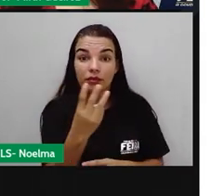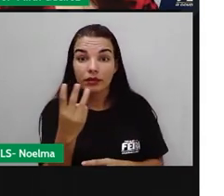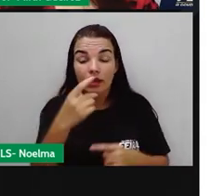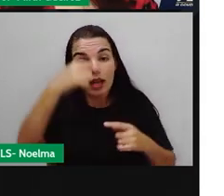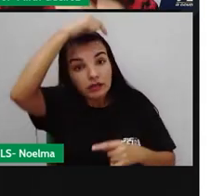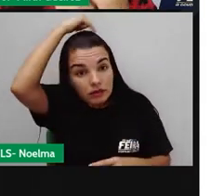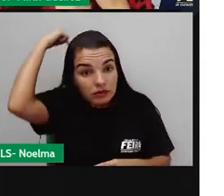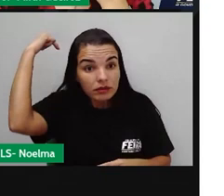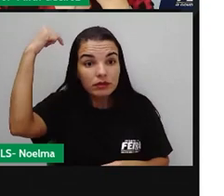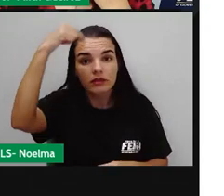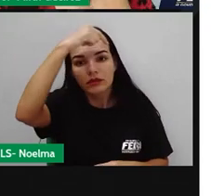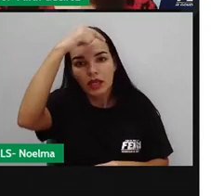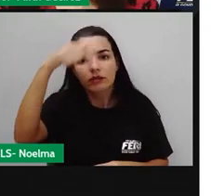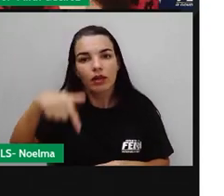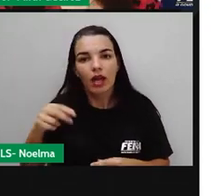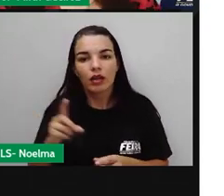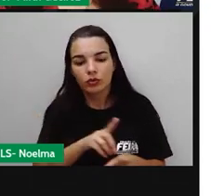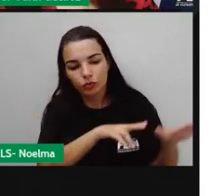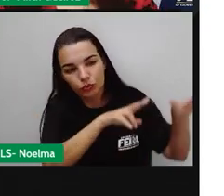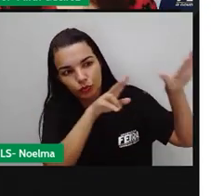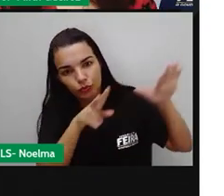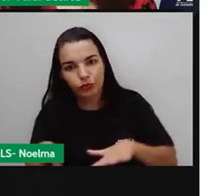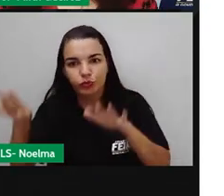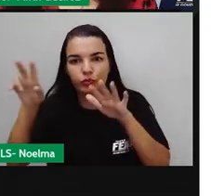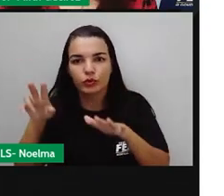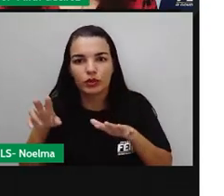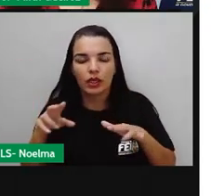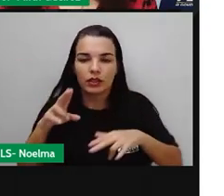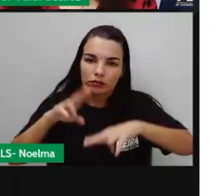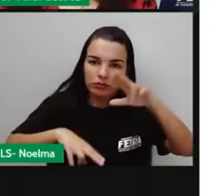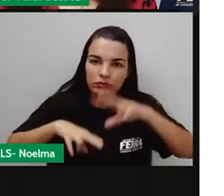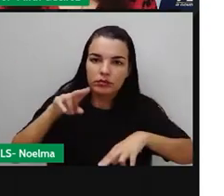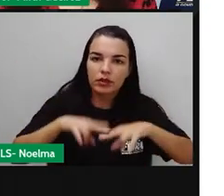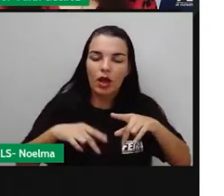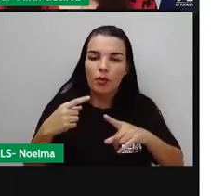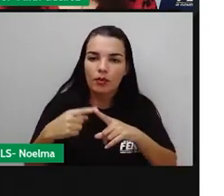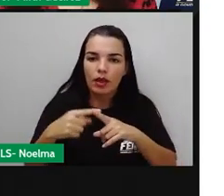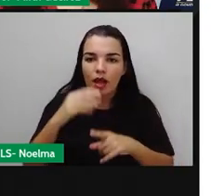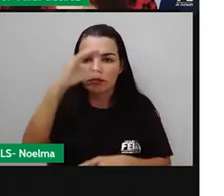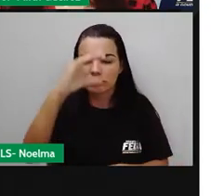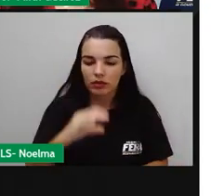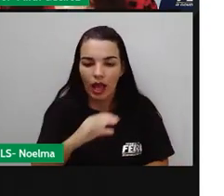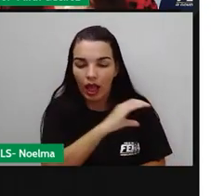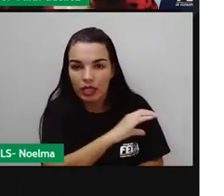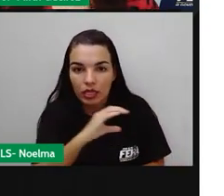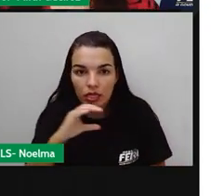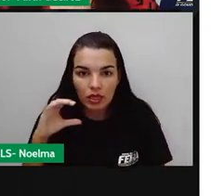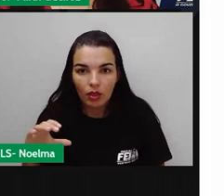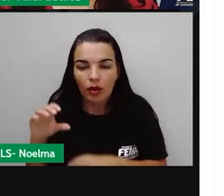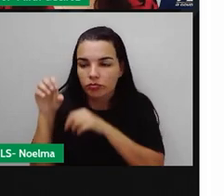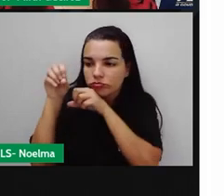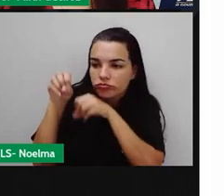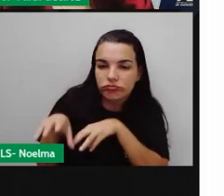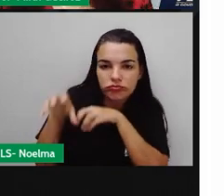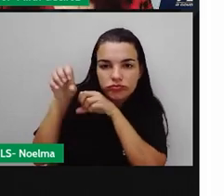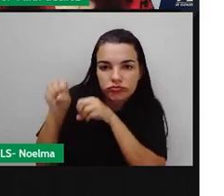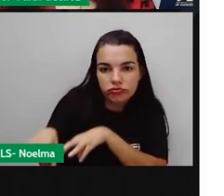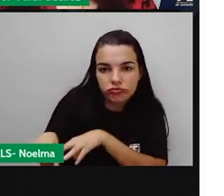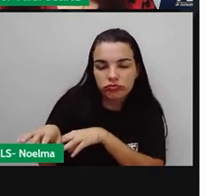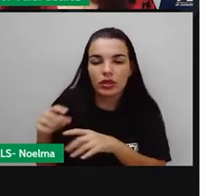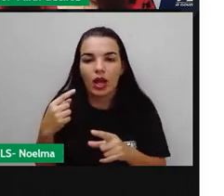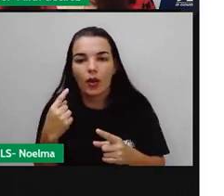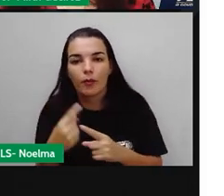que são comemorados aí durante a festa junina, segundo a tradição da Igreja Católica, né? Onde,